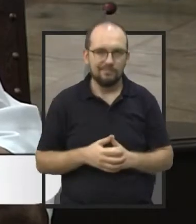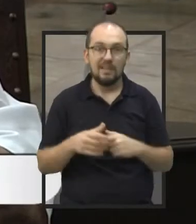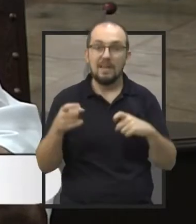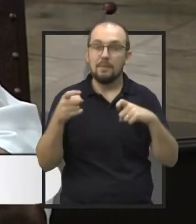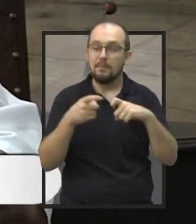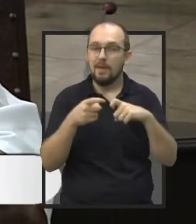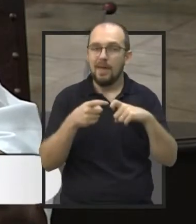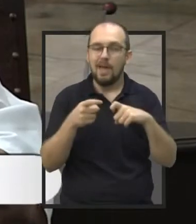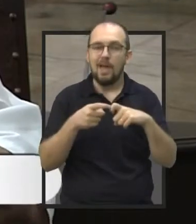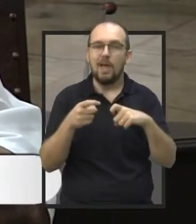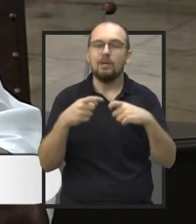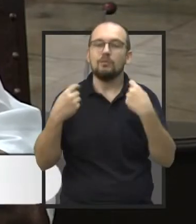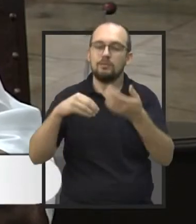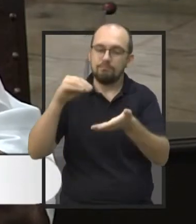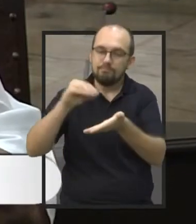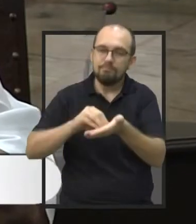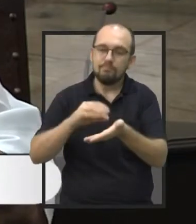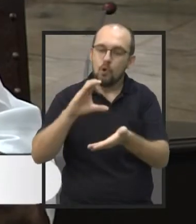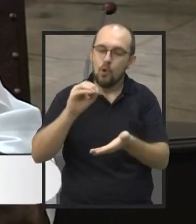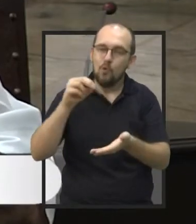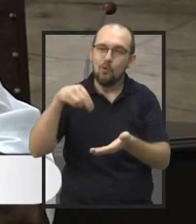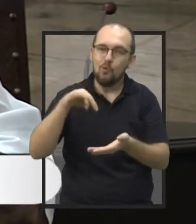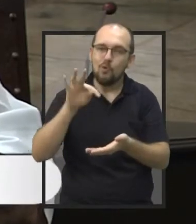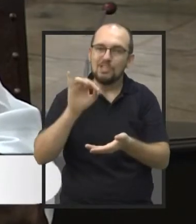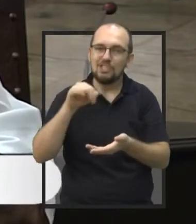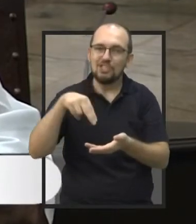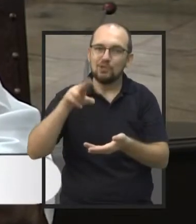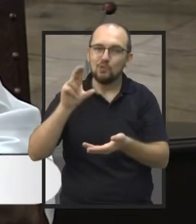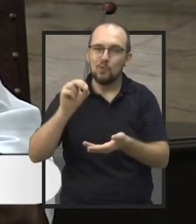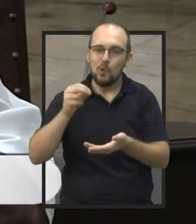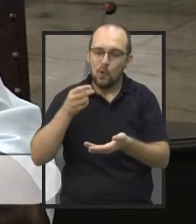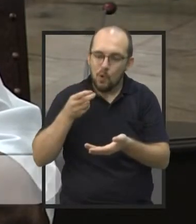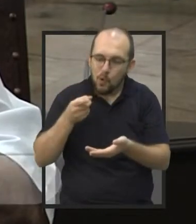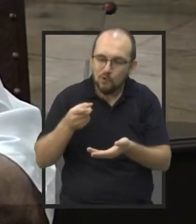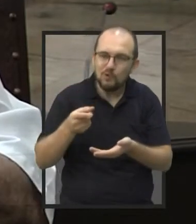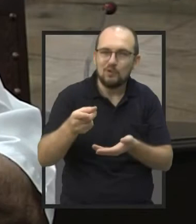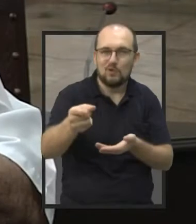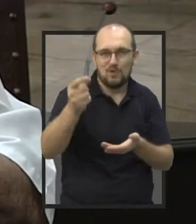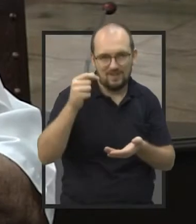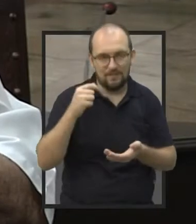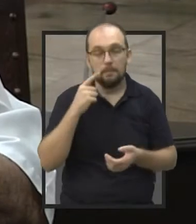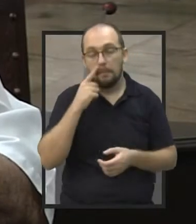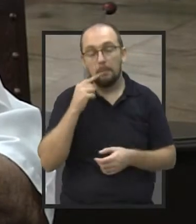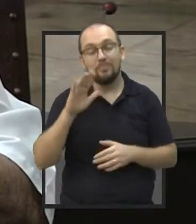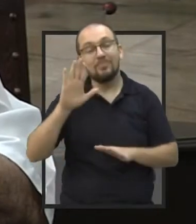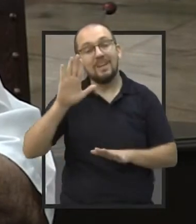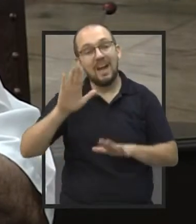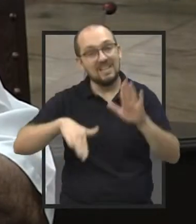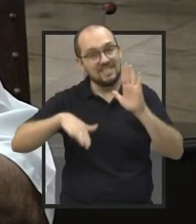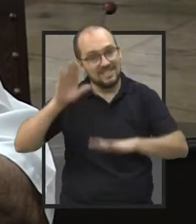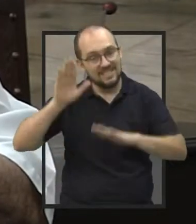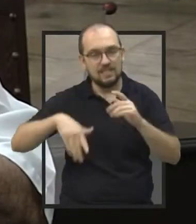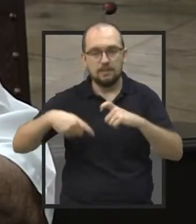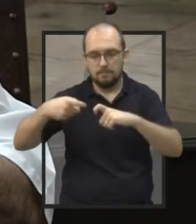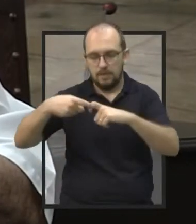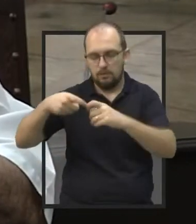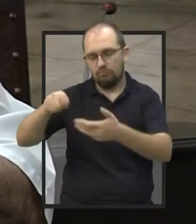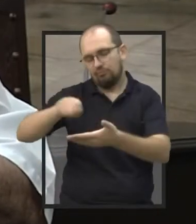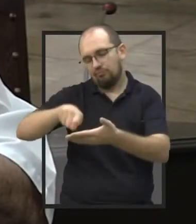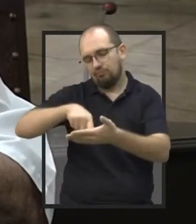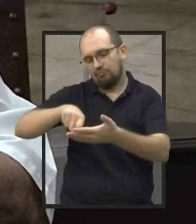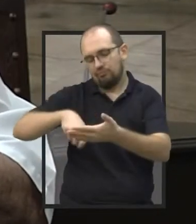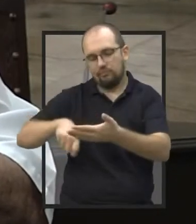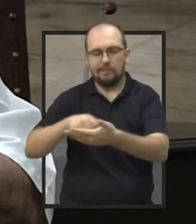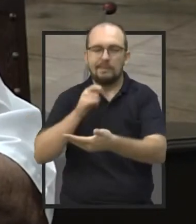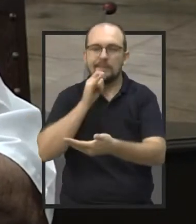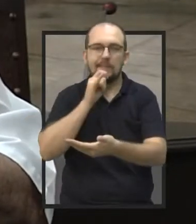contínuo. E outra coisa que a gente encontra muito, é às vezes o médico prescreve, por exemplo,